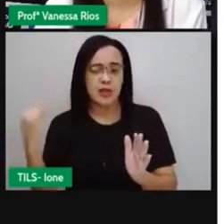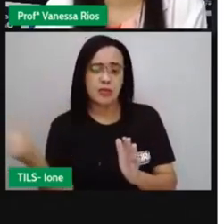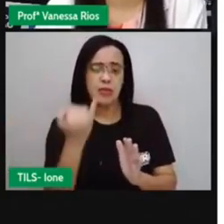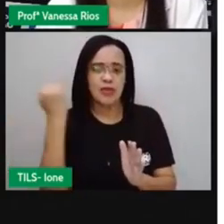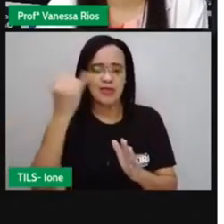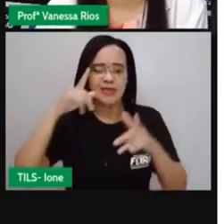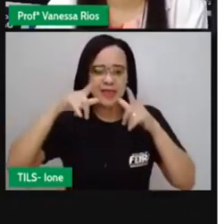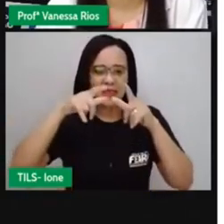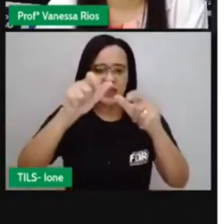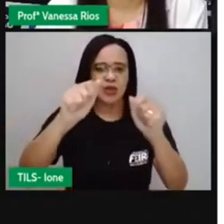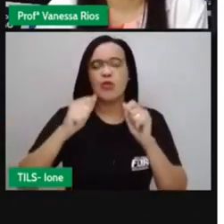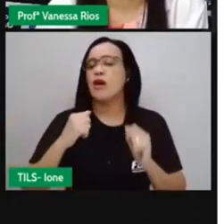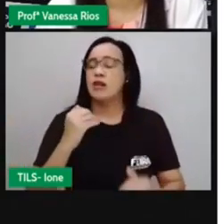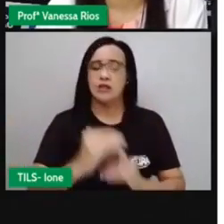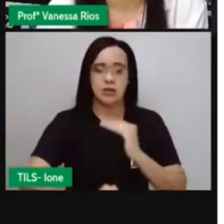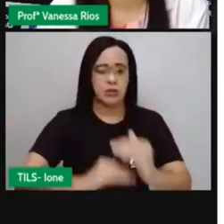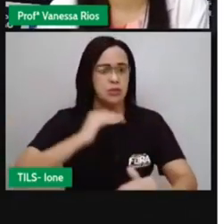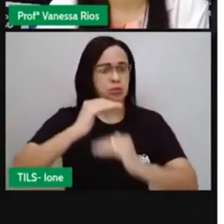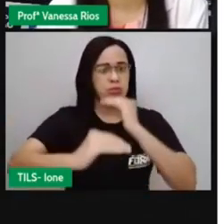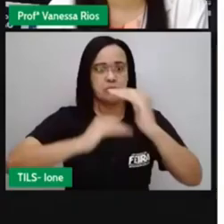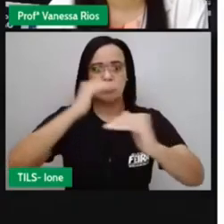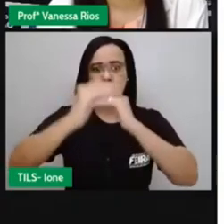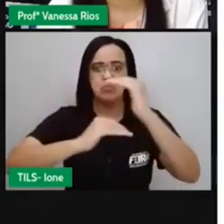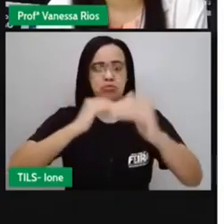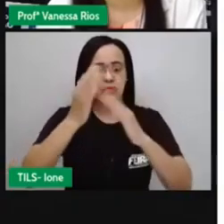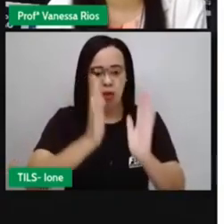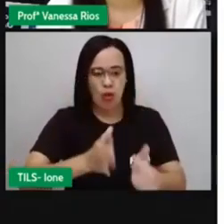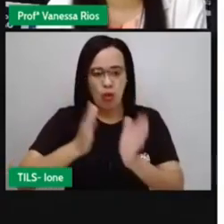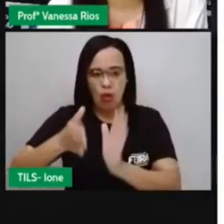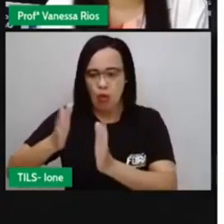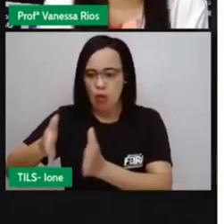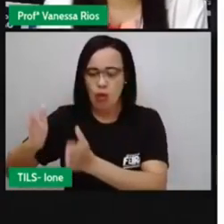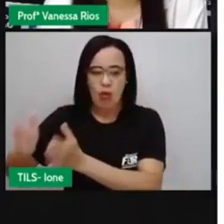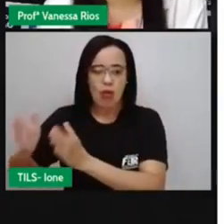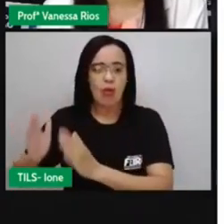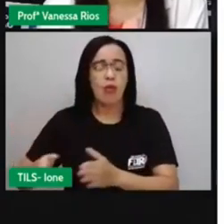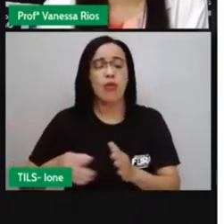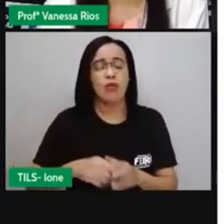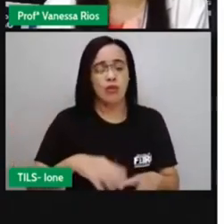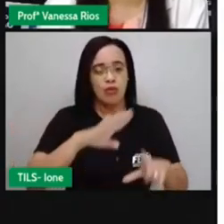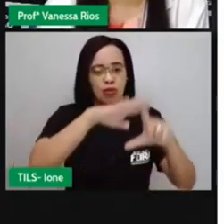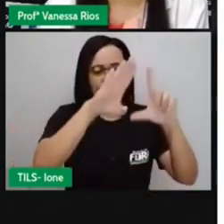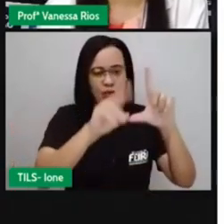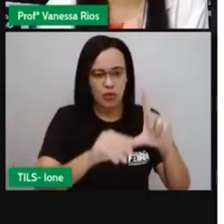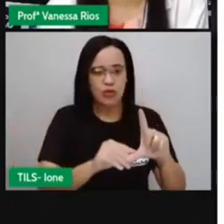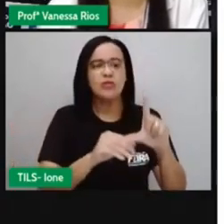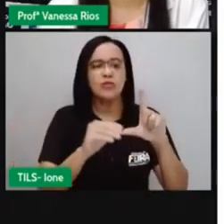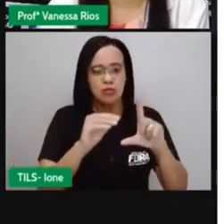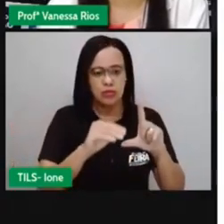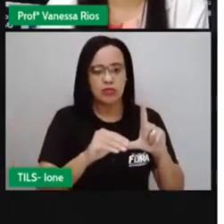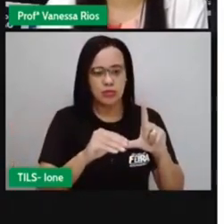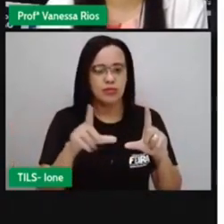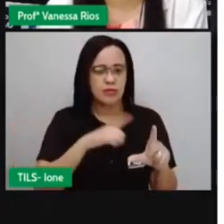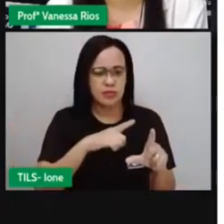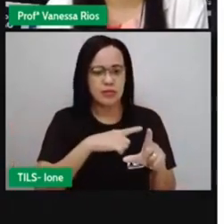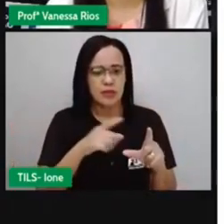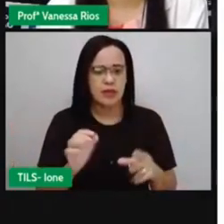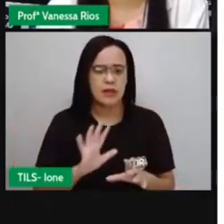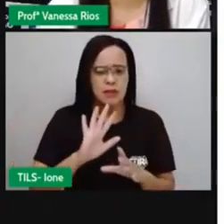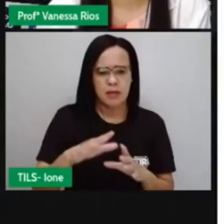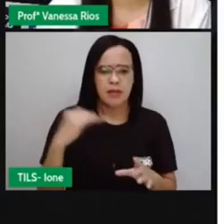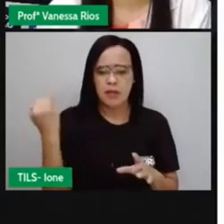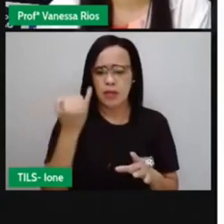na construção, né? Na organização aí dos cartões. Mas aí é interessante a gente entender